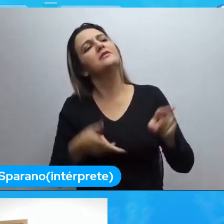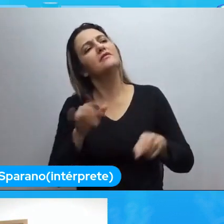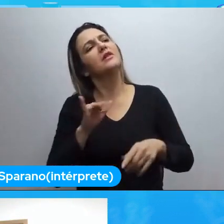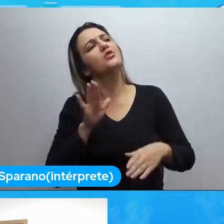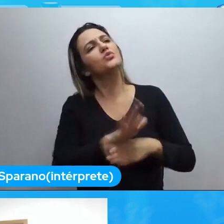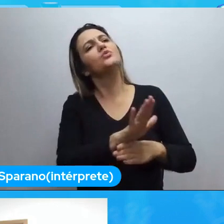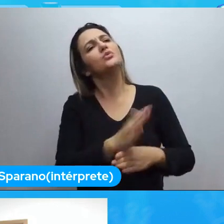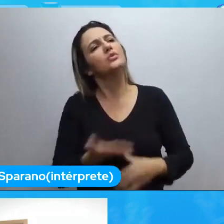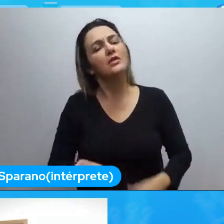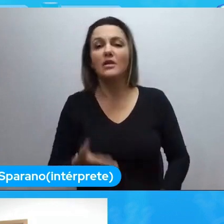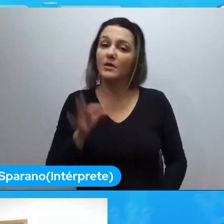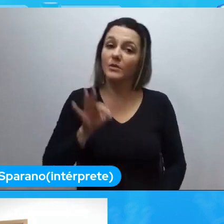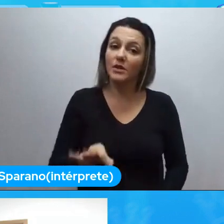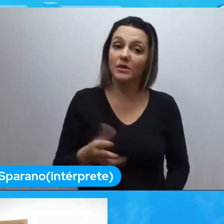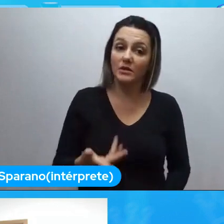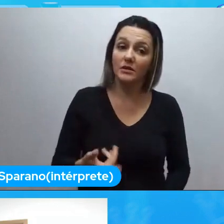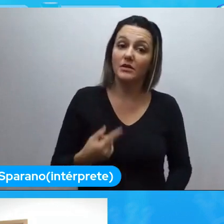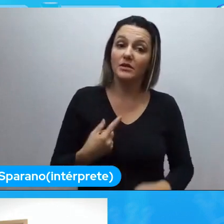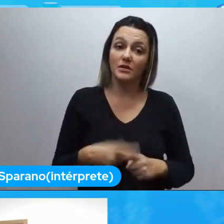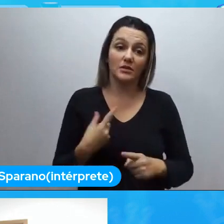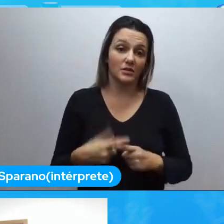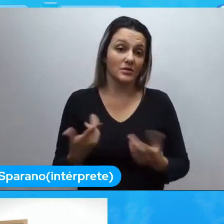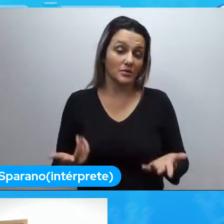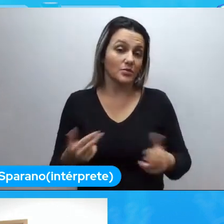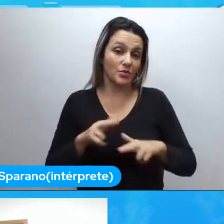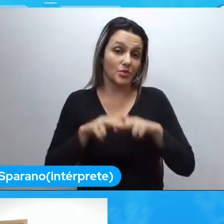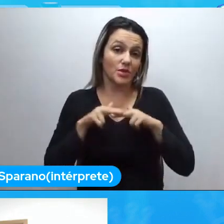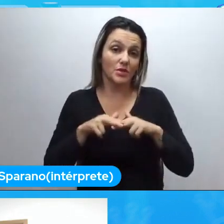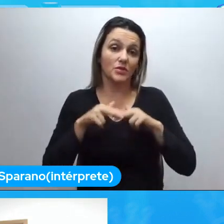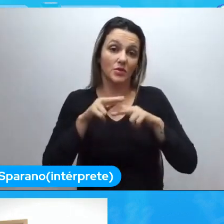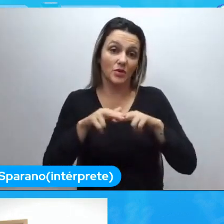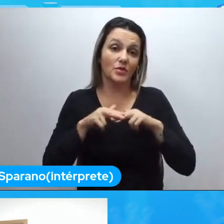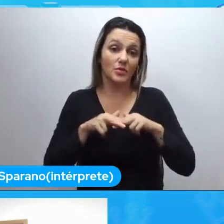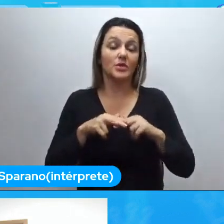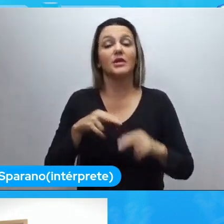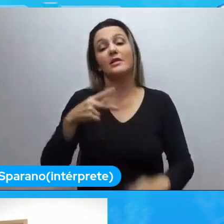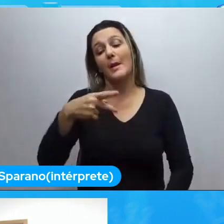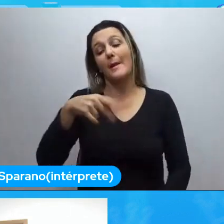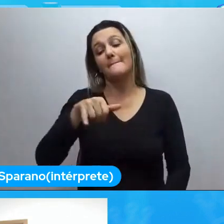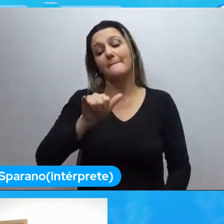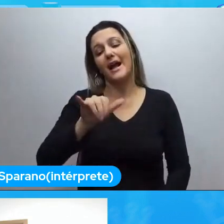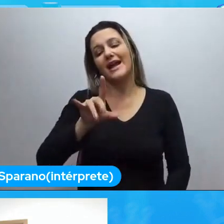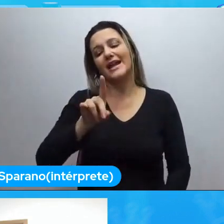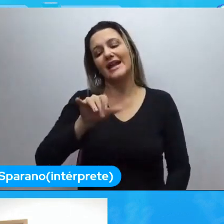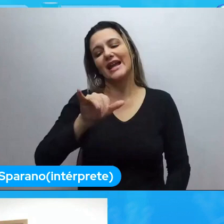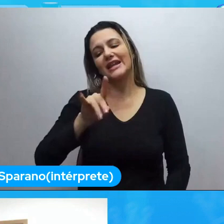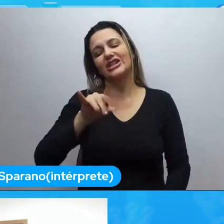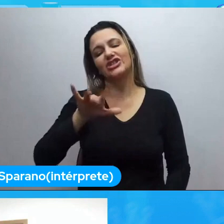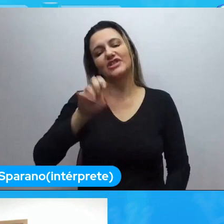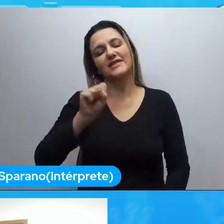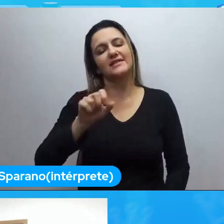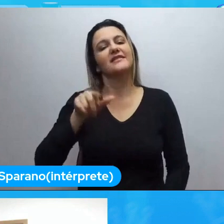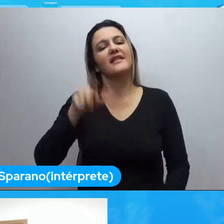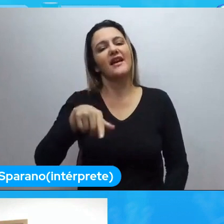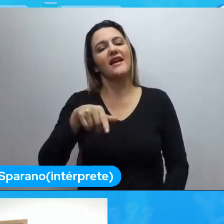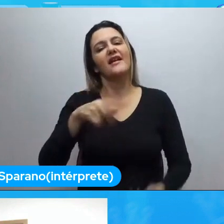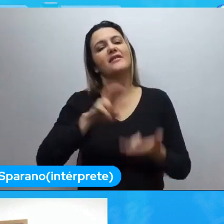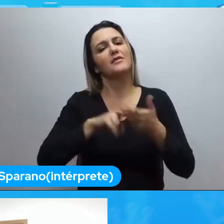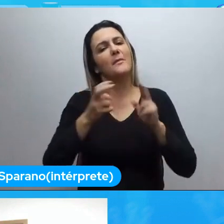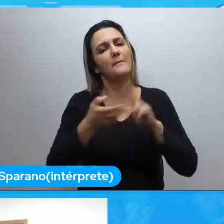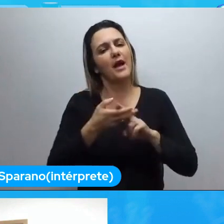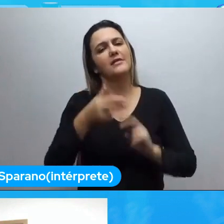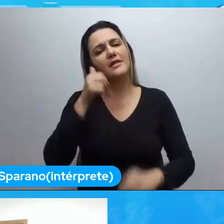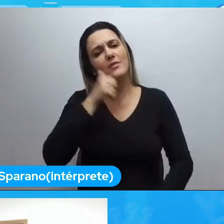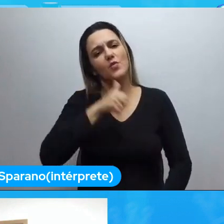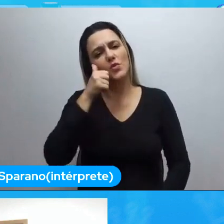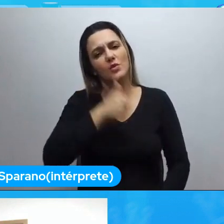É exatamente isso, na verdade, que o Pai Ladies faz. E é por conta do Pai Ladies que eu consegui me manter na área de tecnologia, assim, porque o